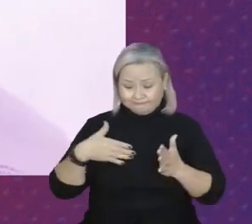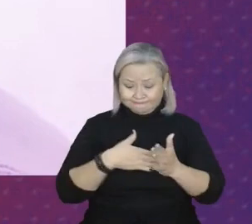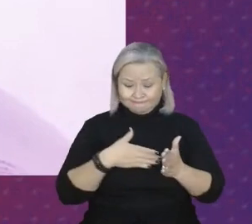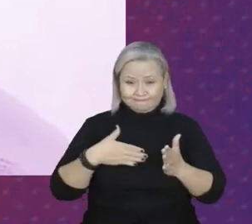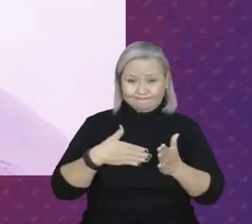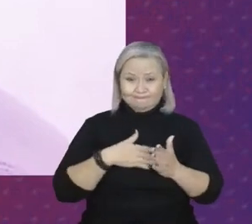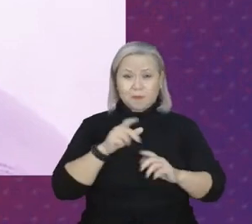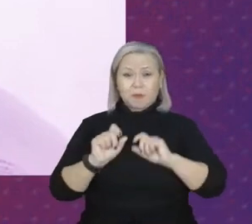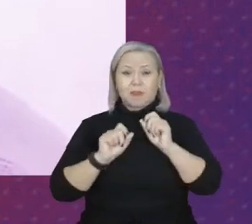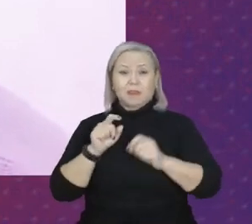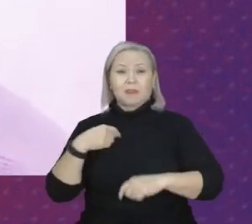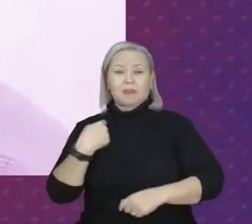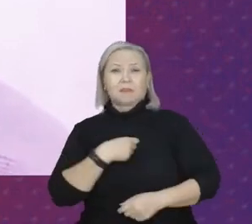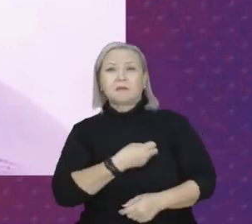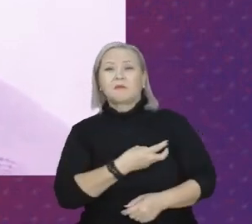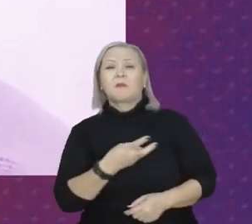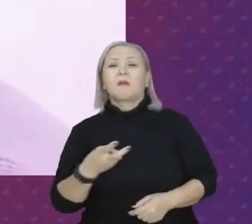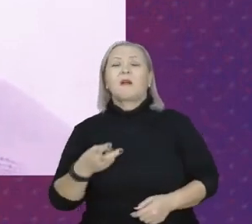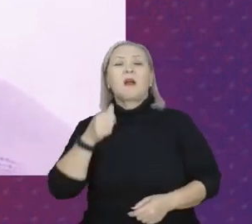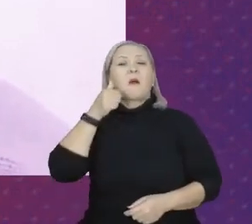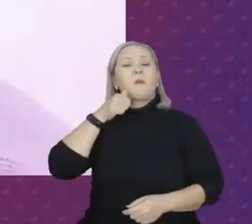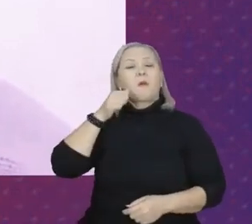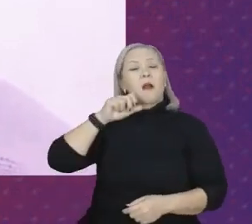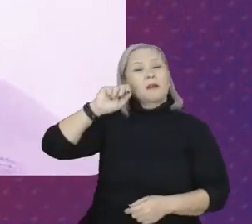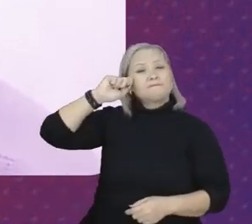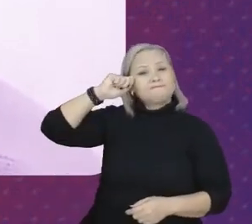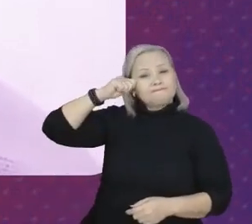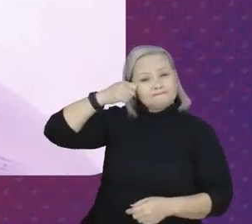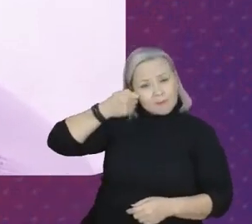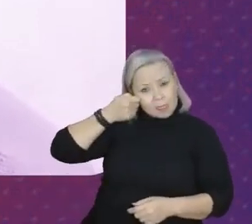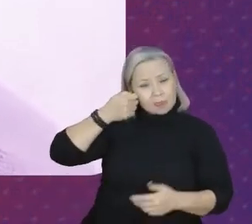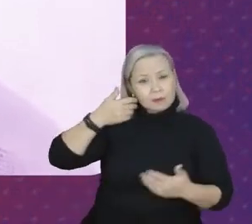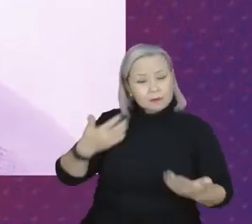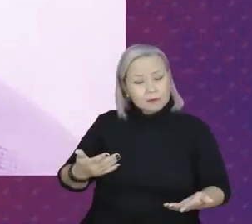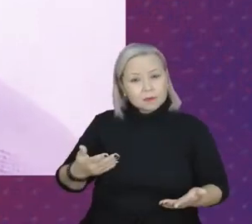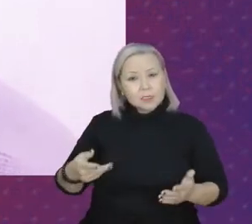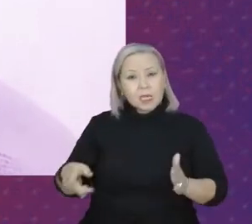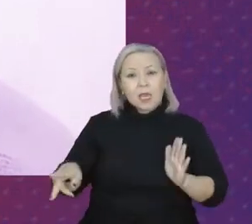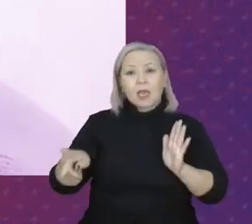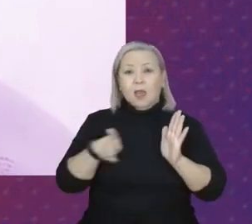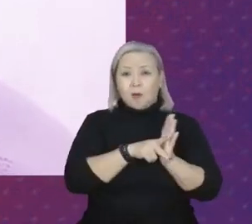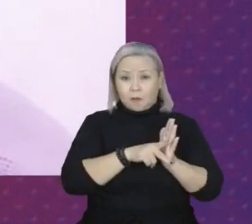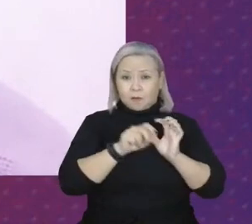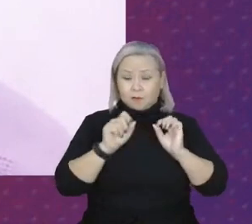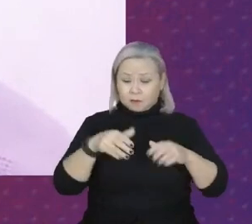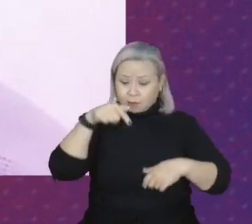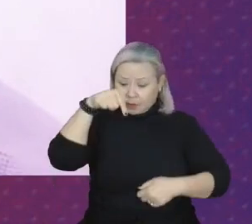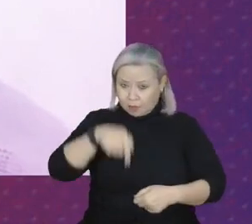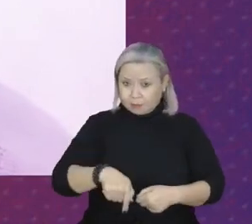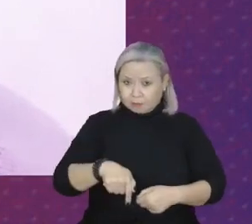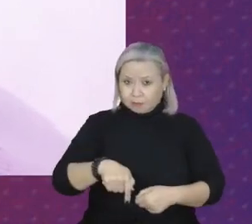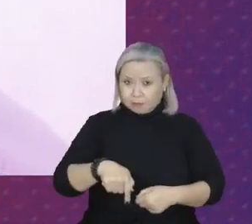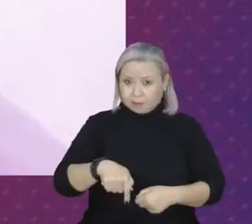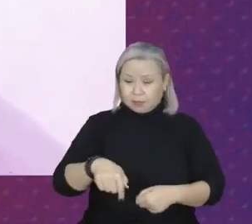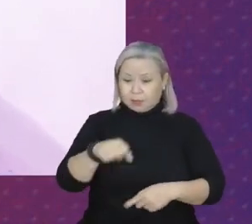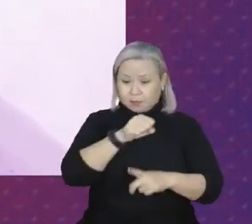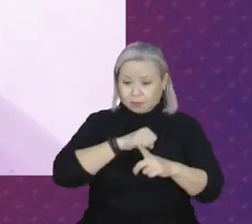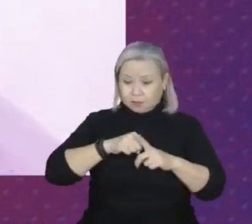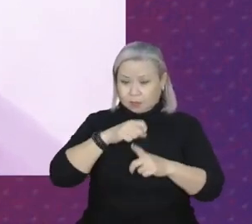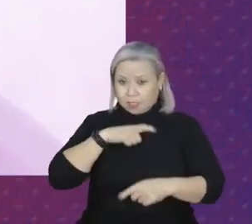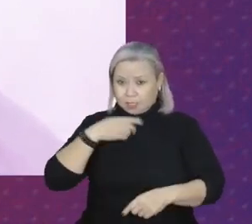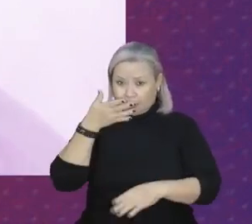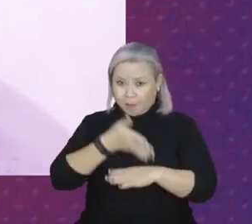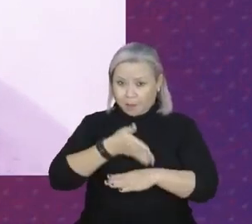para que nós, enquanto mulheres negras, pertencentes a esta sociedade, que temos uma